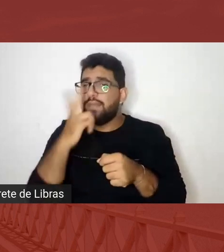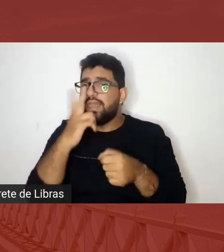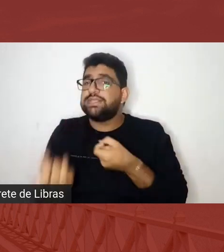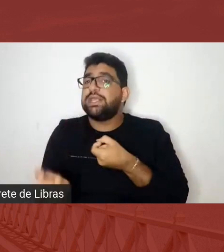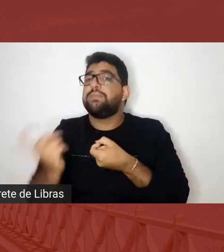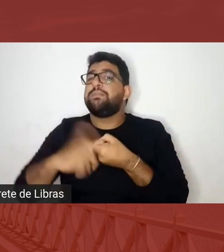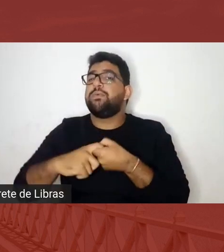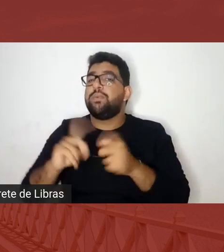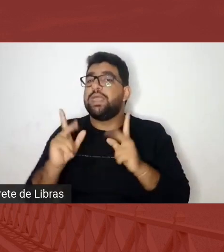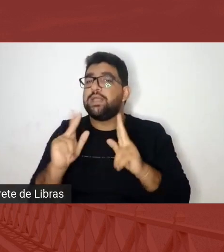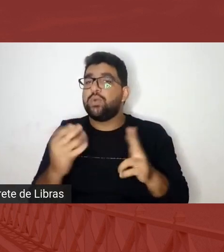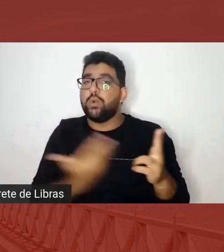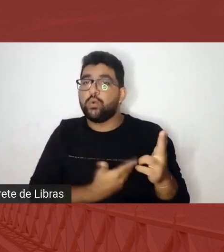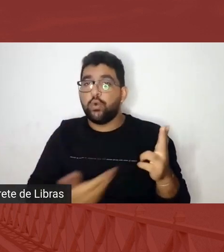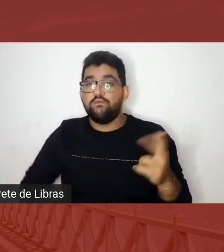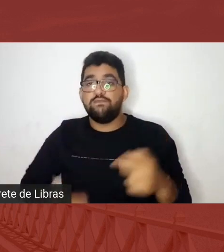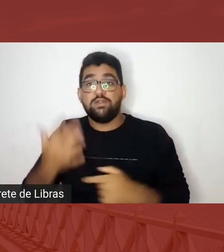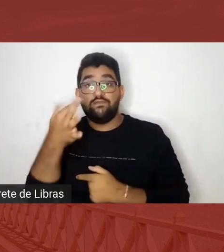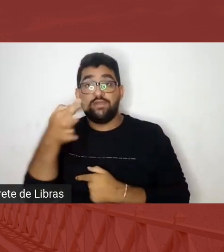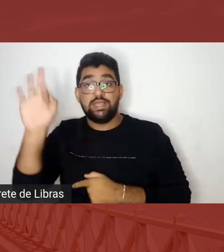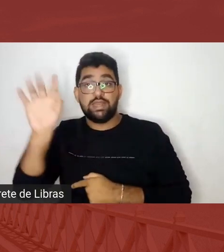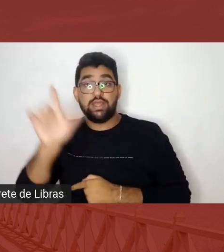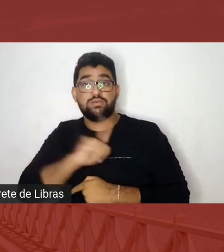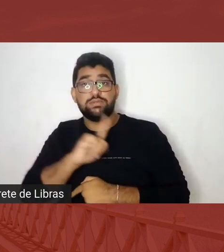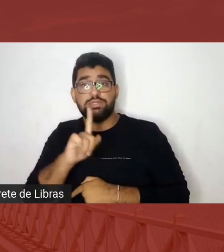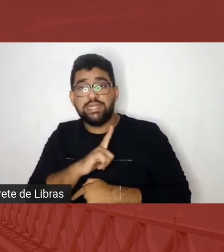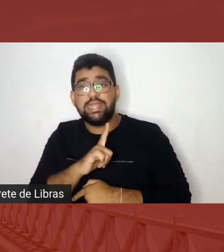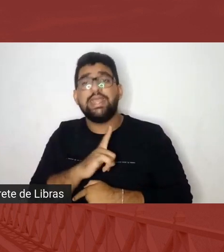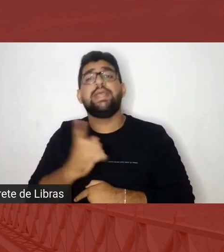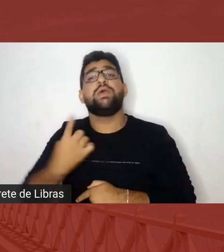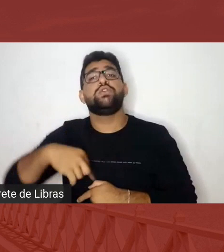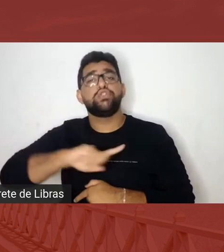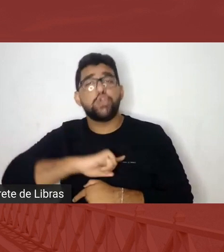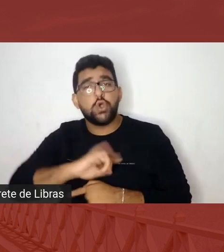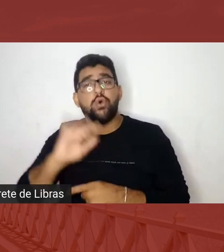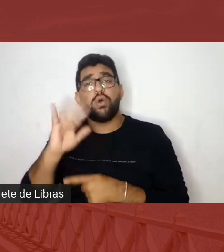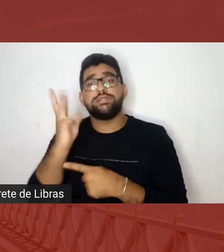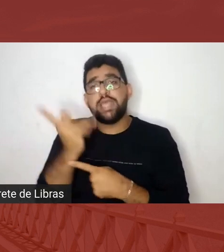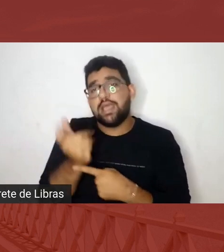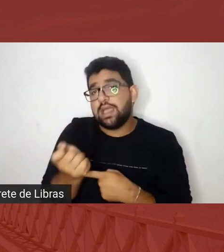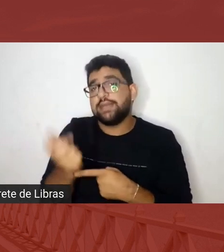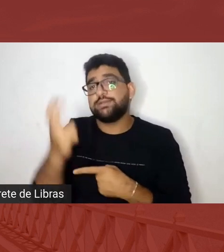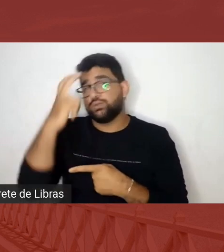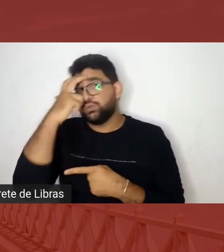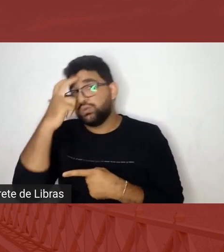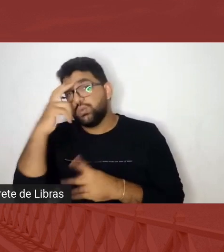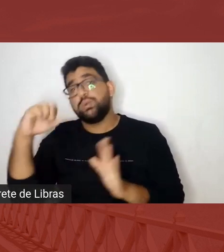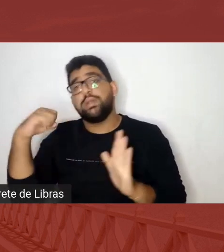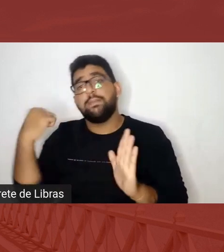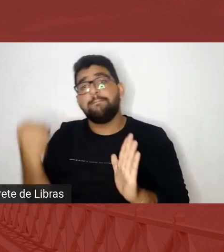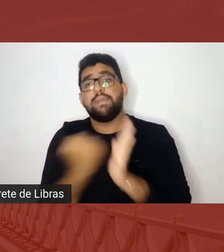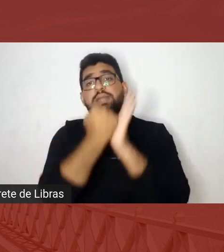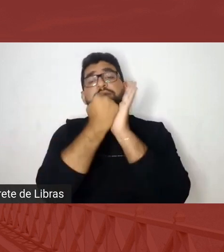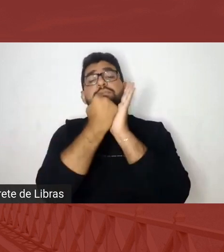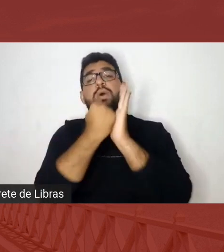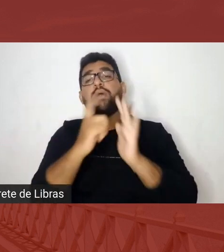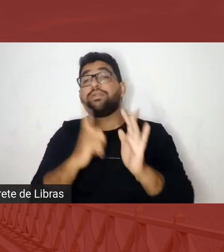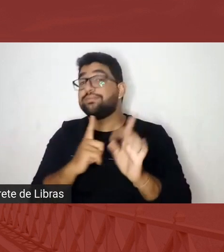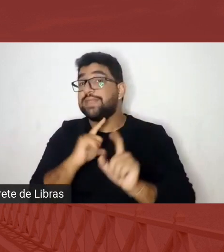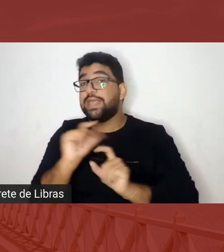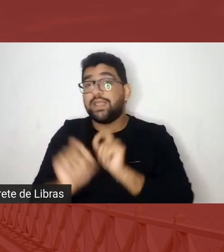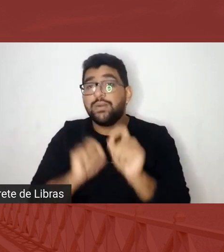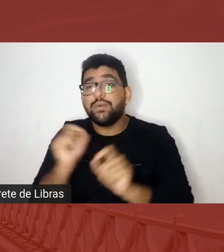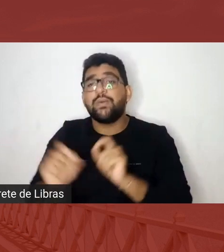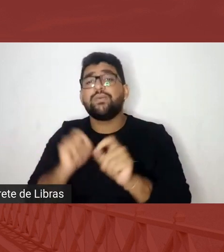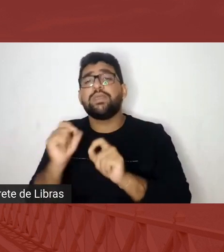governo federal que aqui está muito da nossa arte da nossa cultura do nosso patrimônio são retaliados